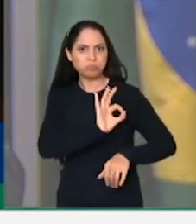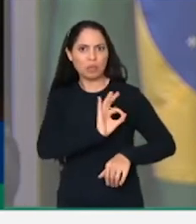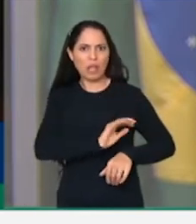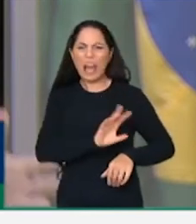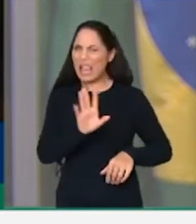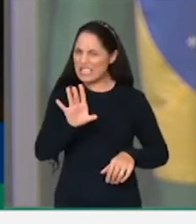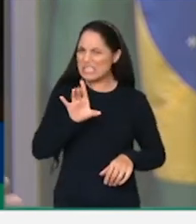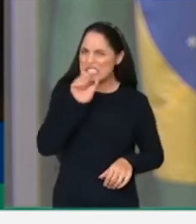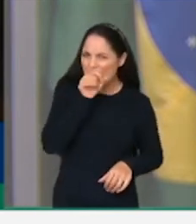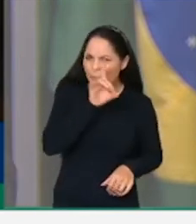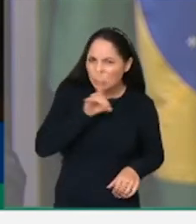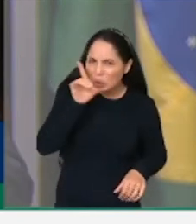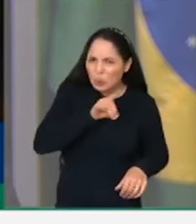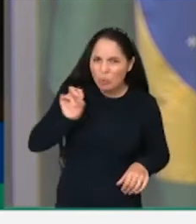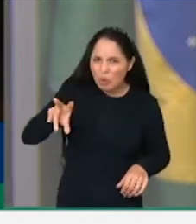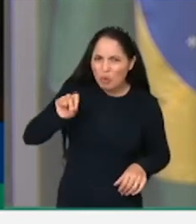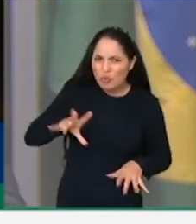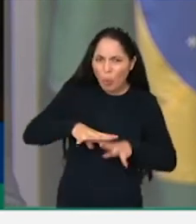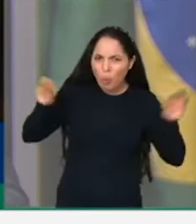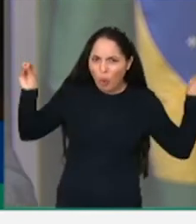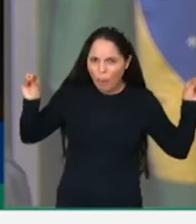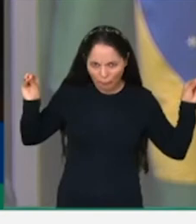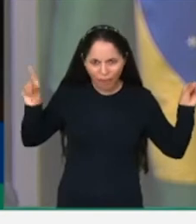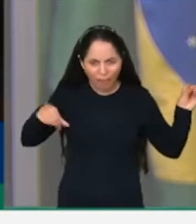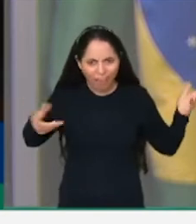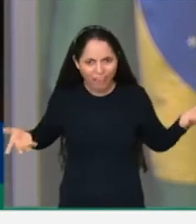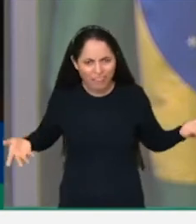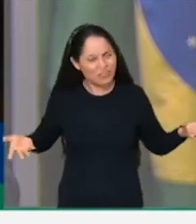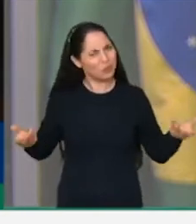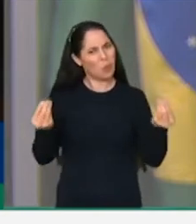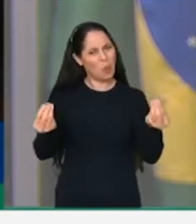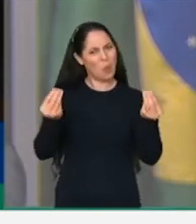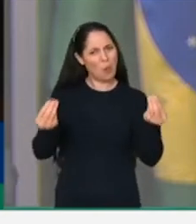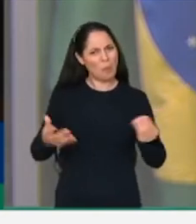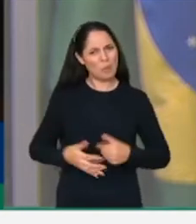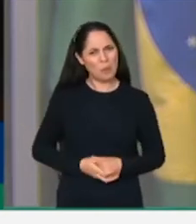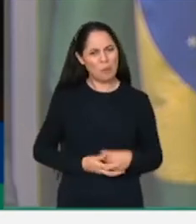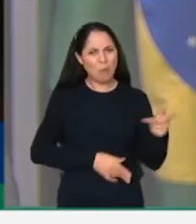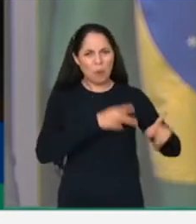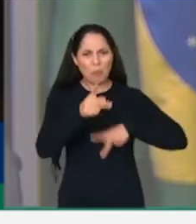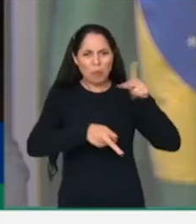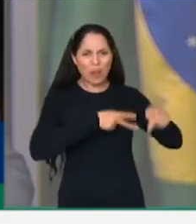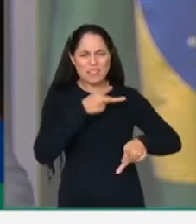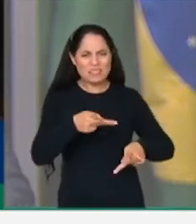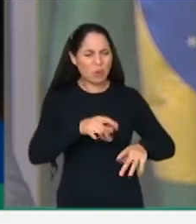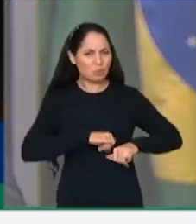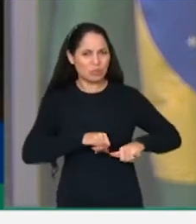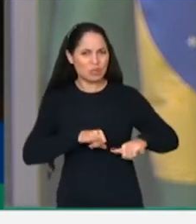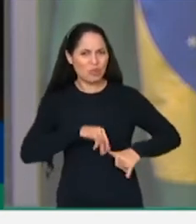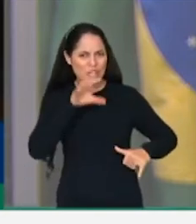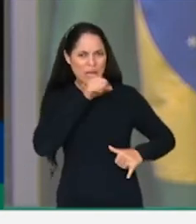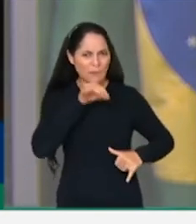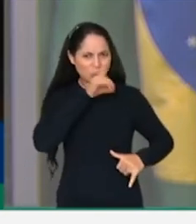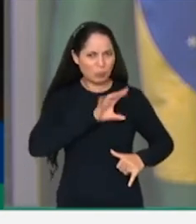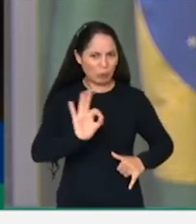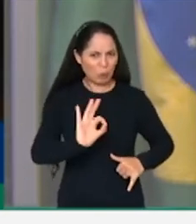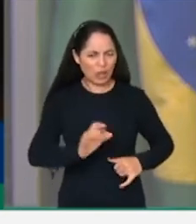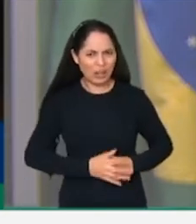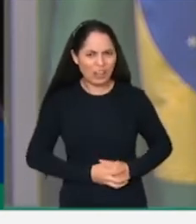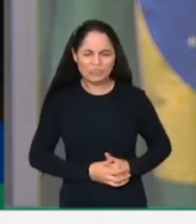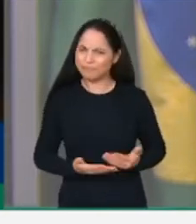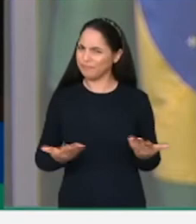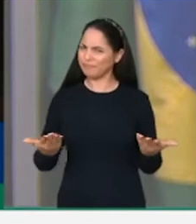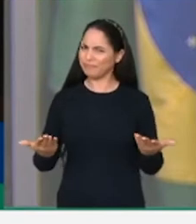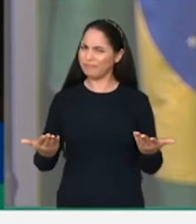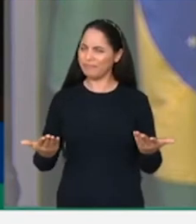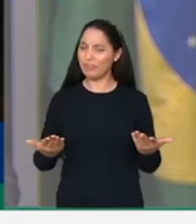ele não está mais surtindo efeito na população. Não está mais agredindo a população. Estão fazendo uma operação